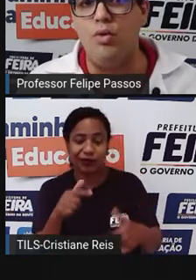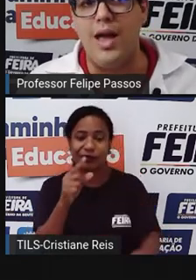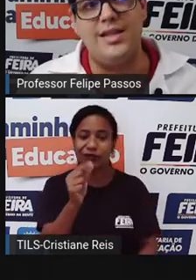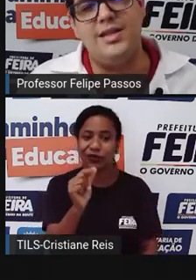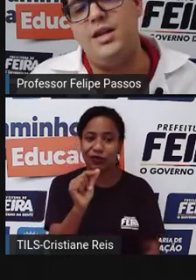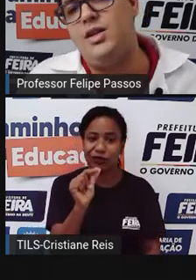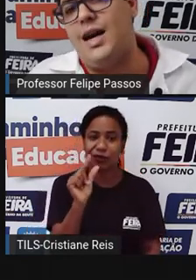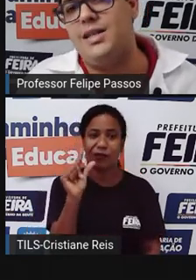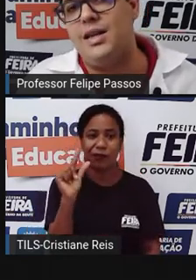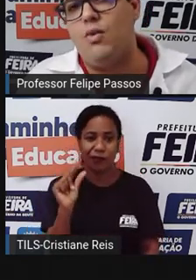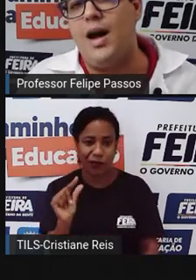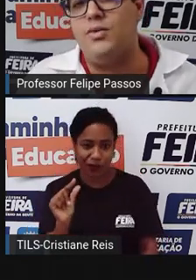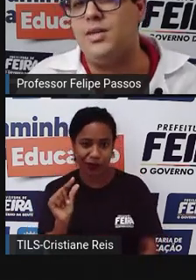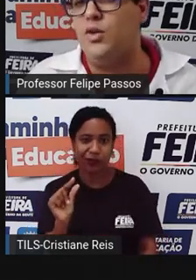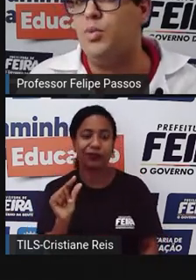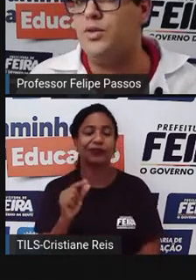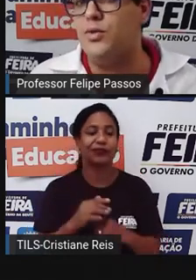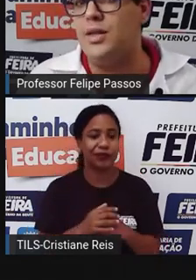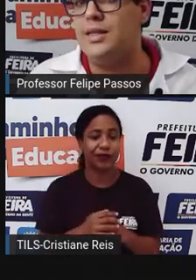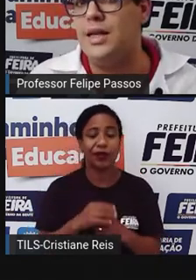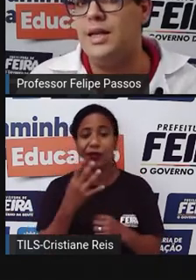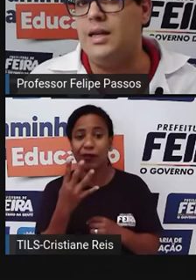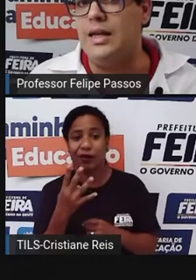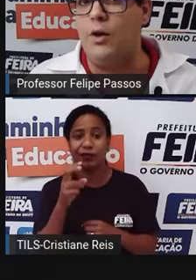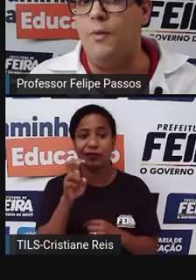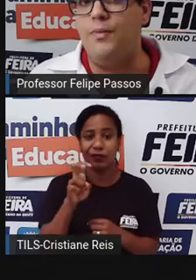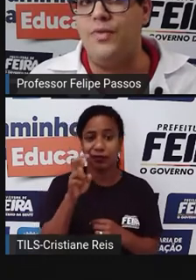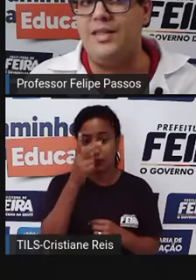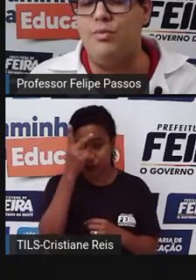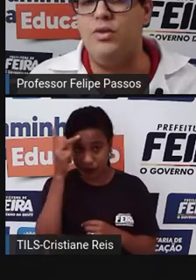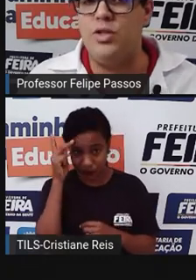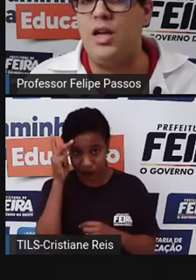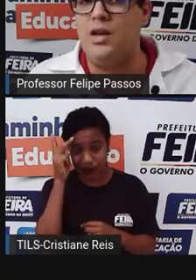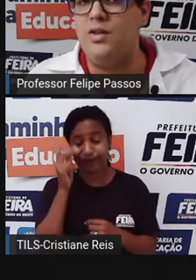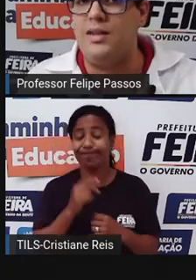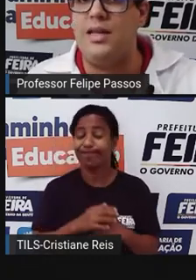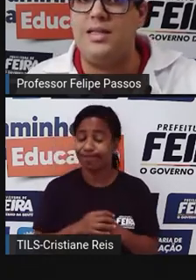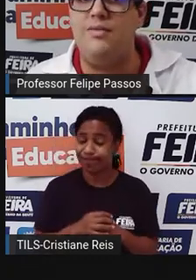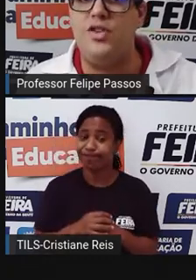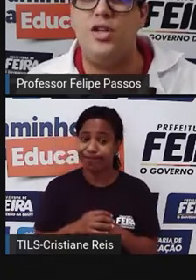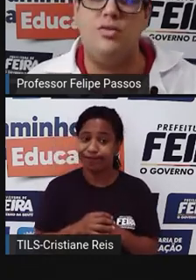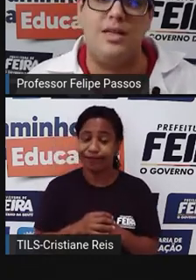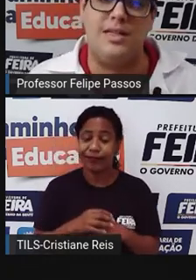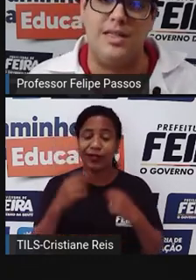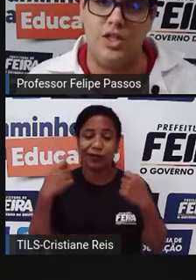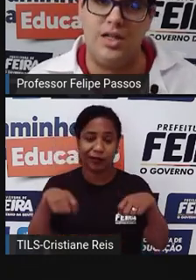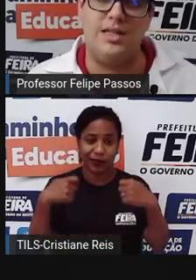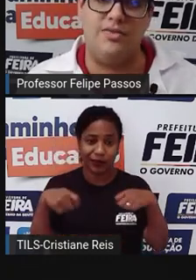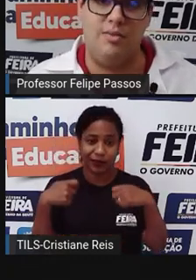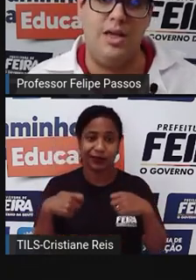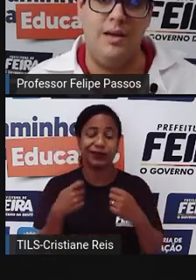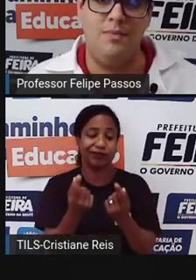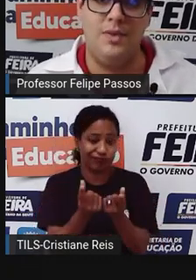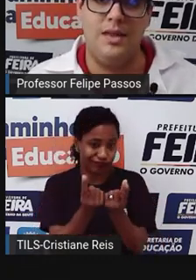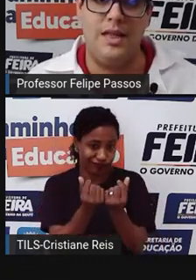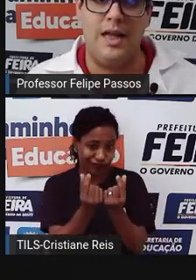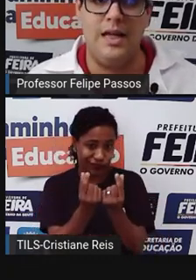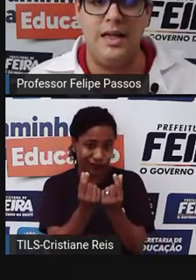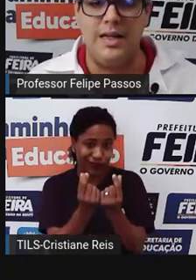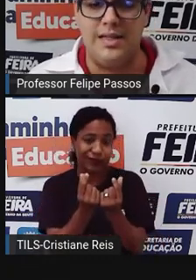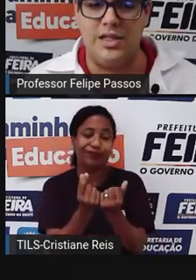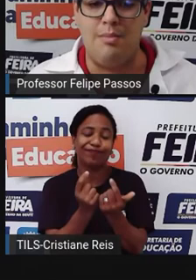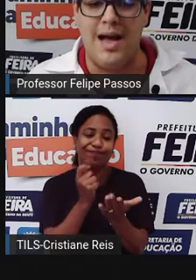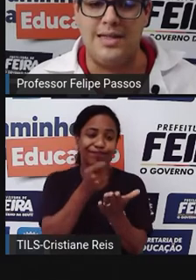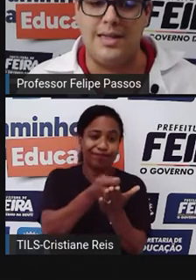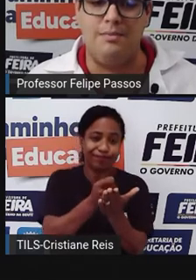pouco e, às vezes, dentro de casa tem 4 ou 5 pessoas. Então, vai ser muito dinheiro que vai ter que ser investido nessa cesta dessa família, né?